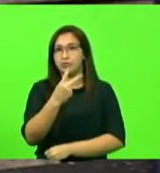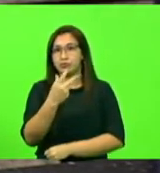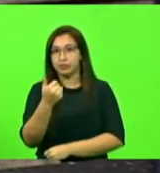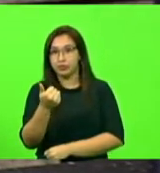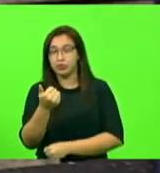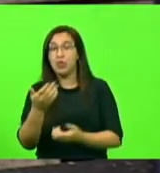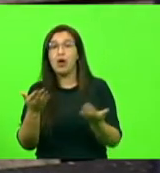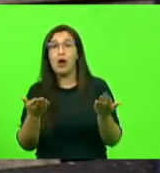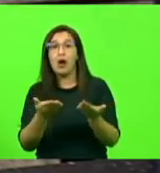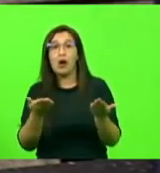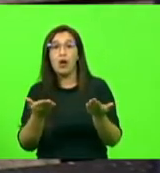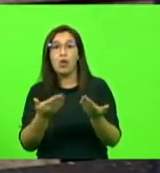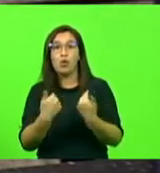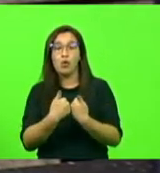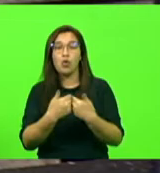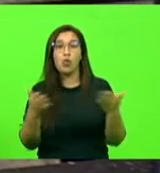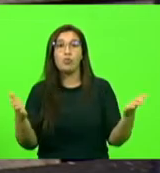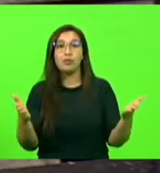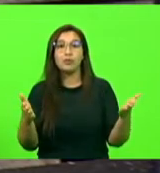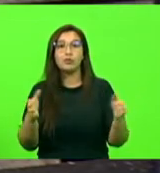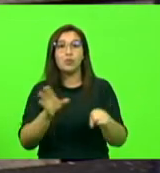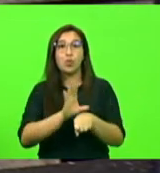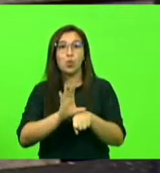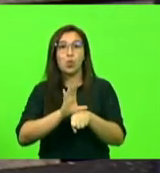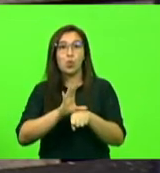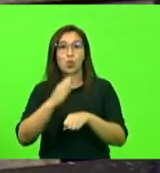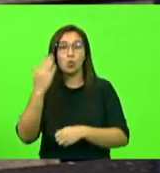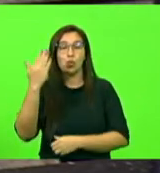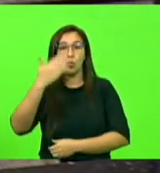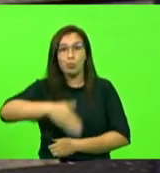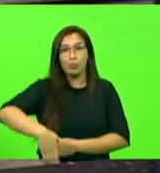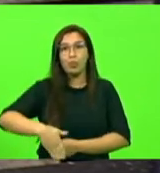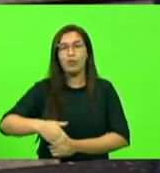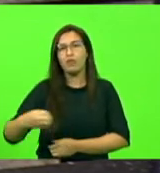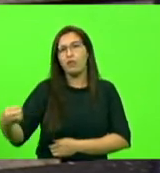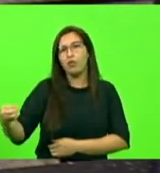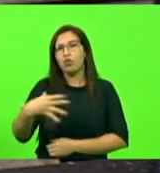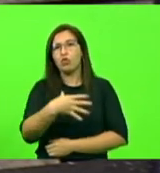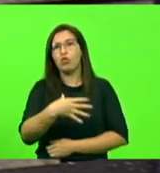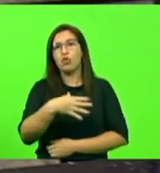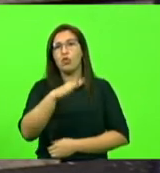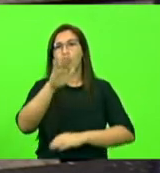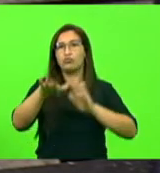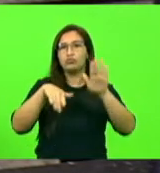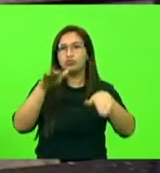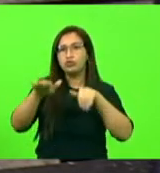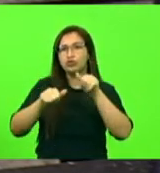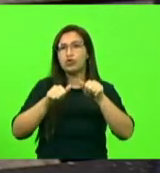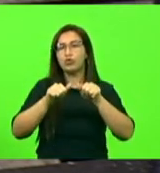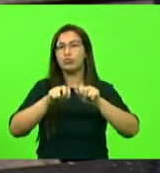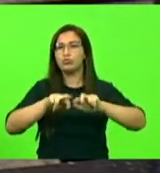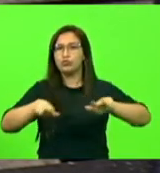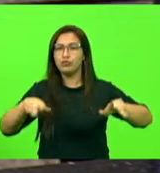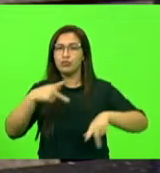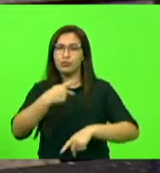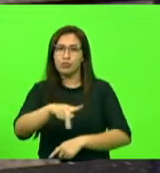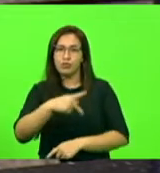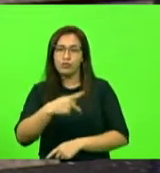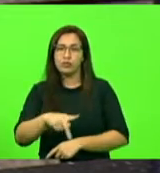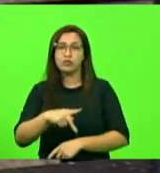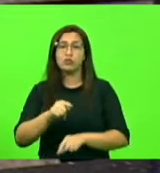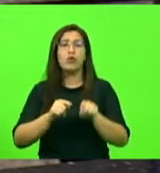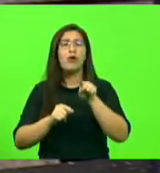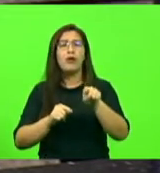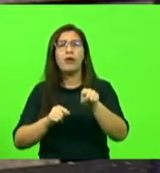abriu o concurso para os novos chamamentos. E quando ele se